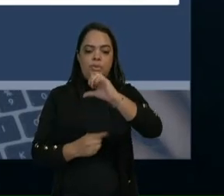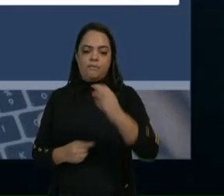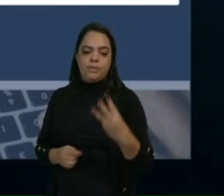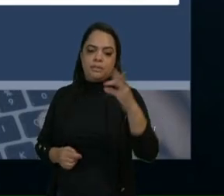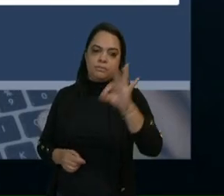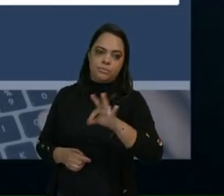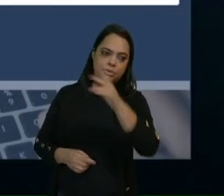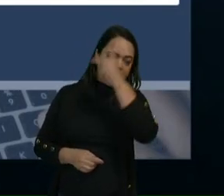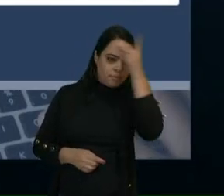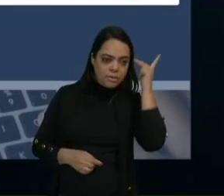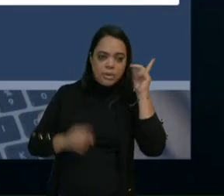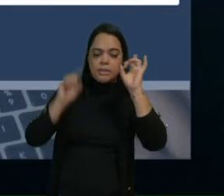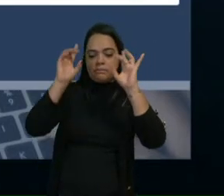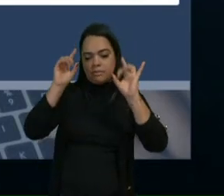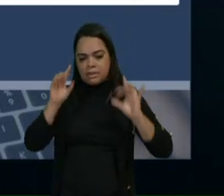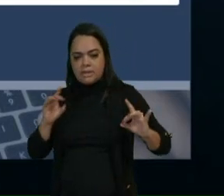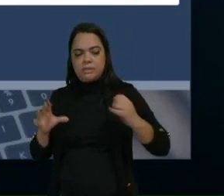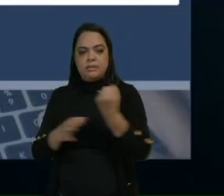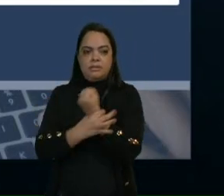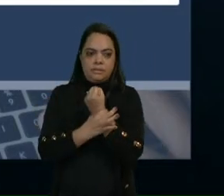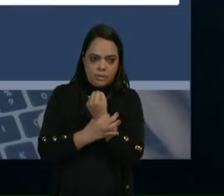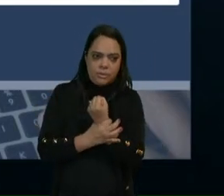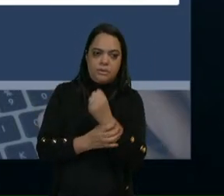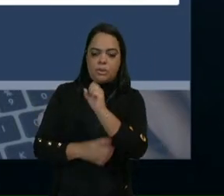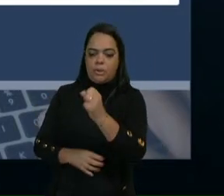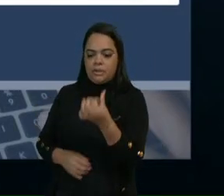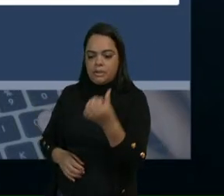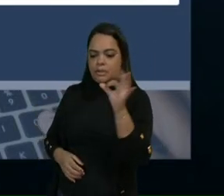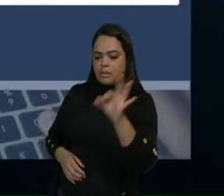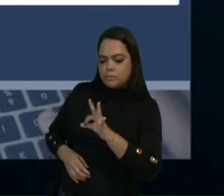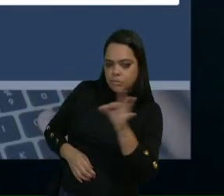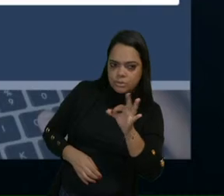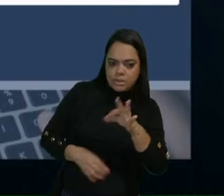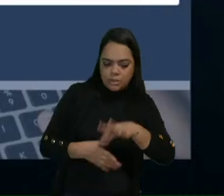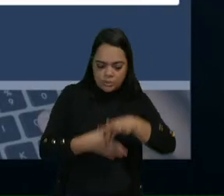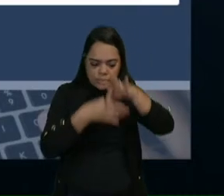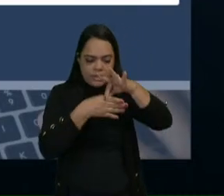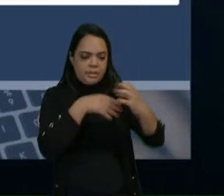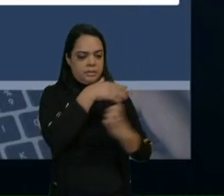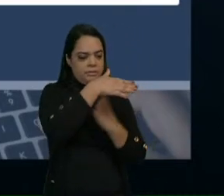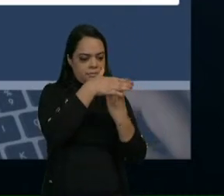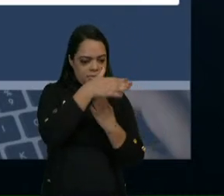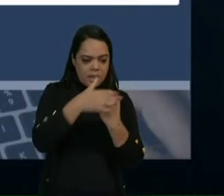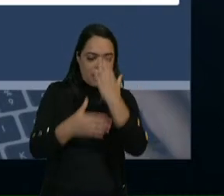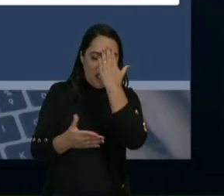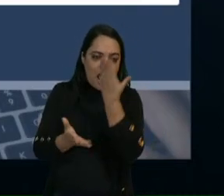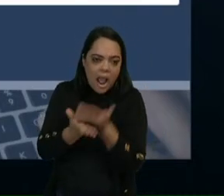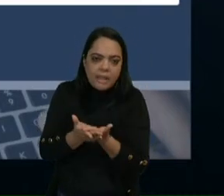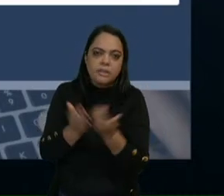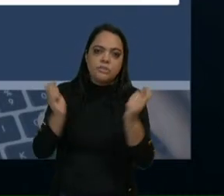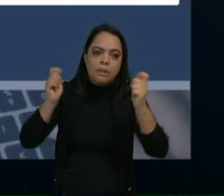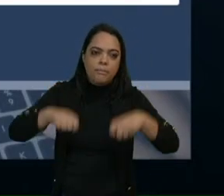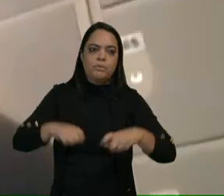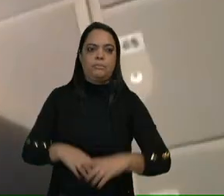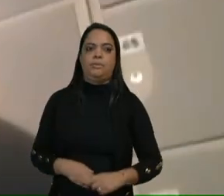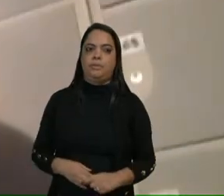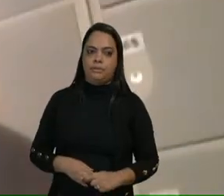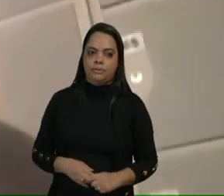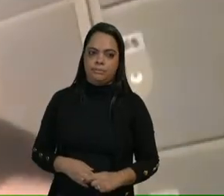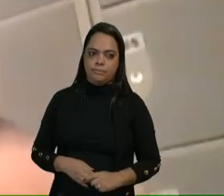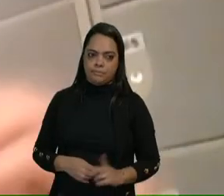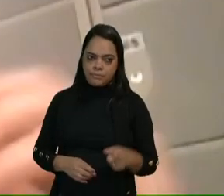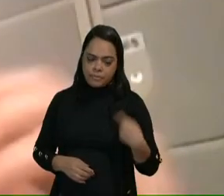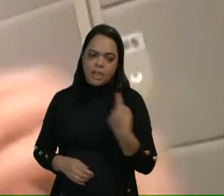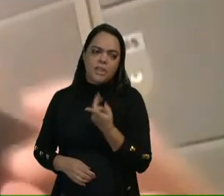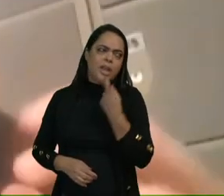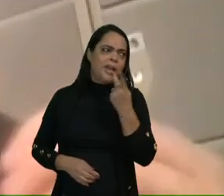especialistas em segurança cibernética e 86% dos líderes empresariais acreditam nessa possibilidade. Quando a gente fala